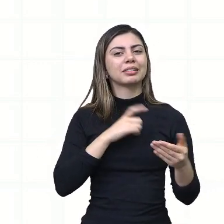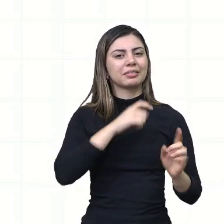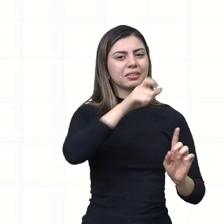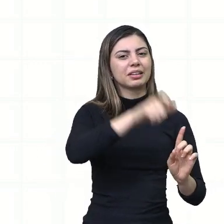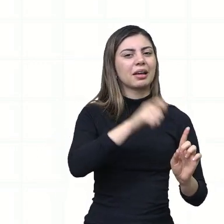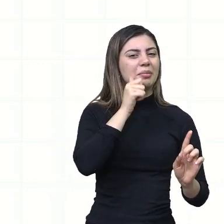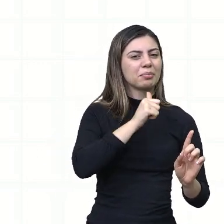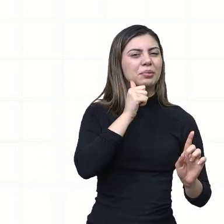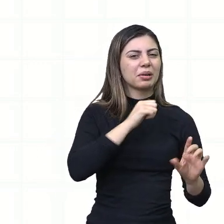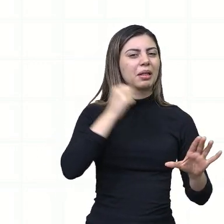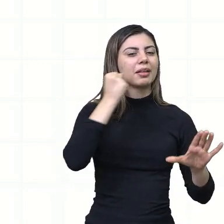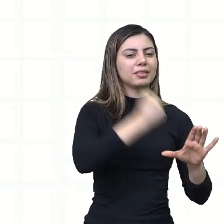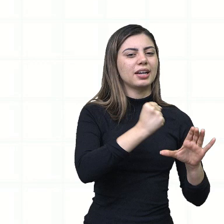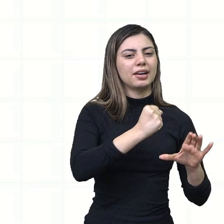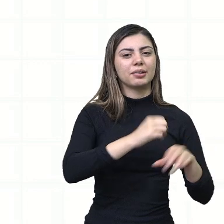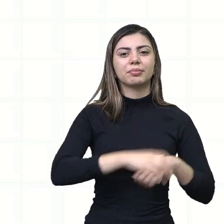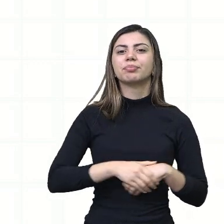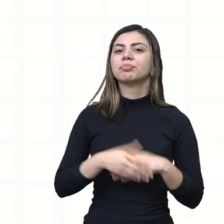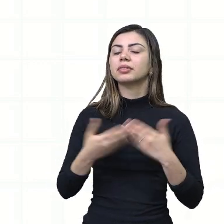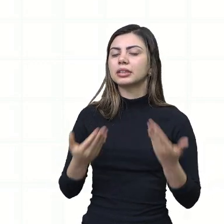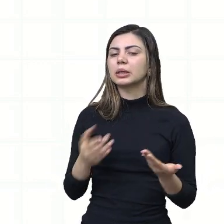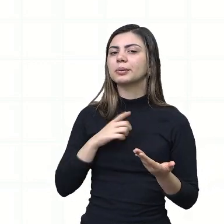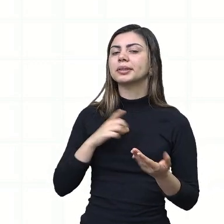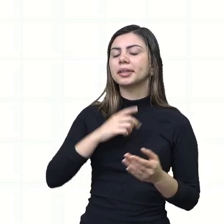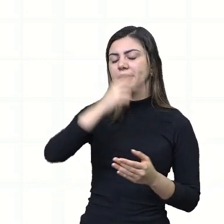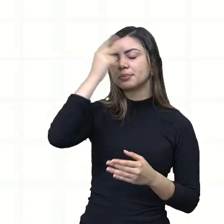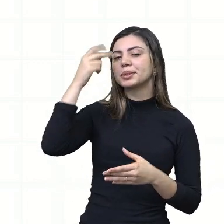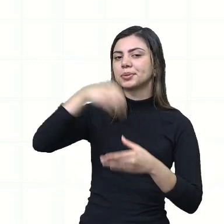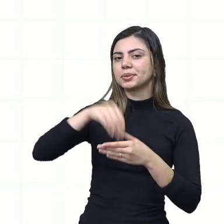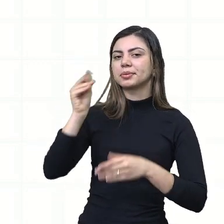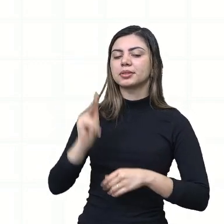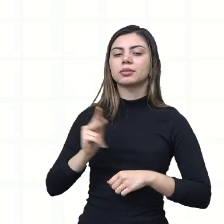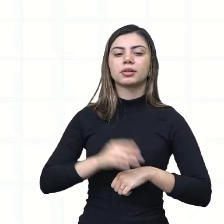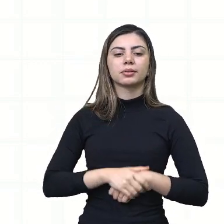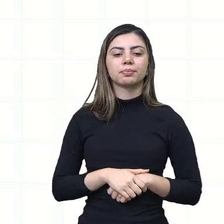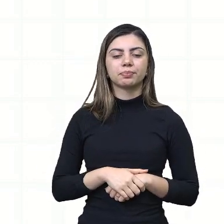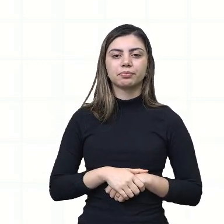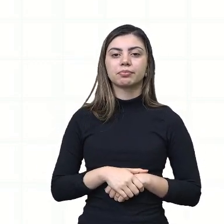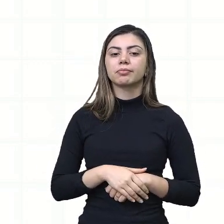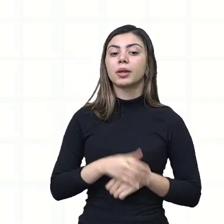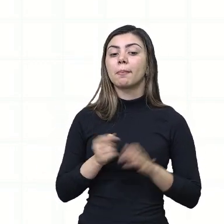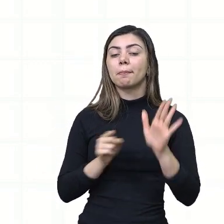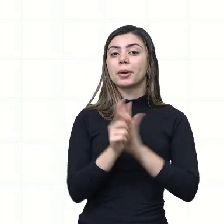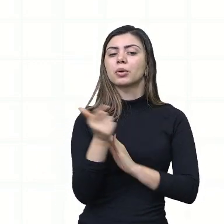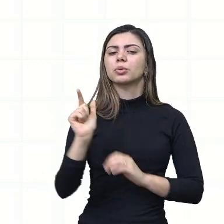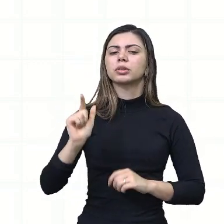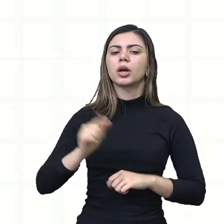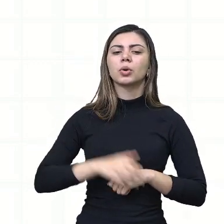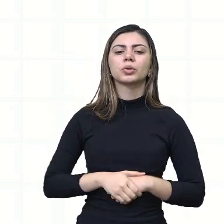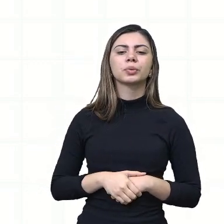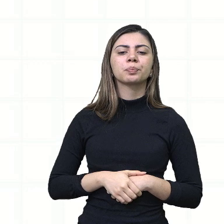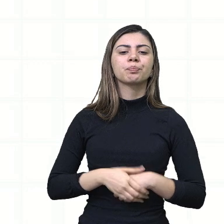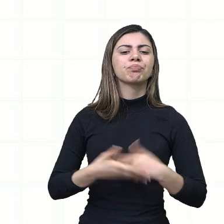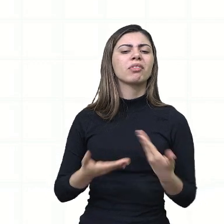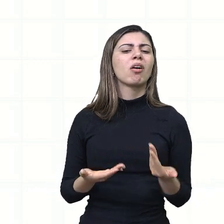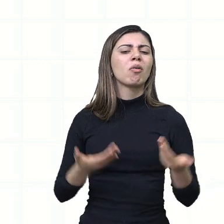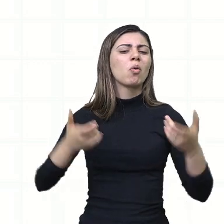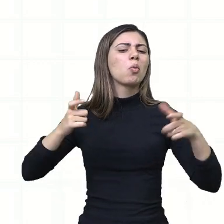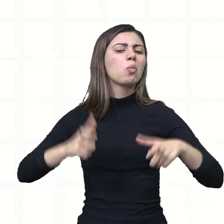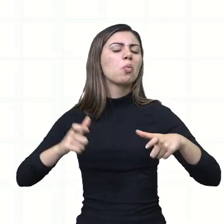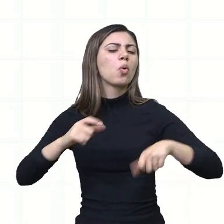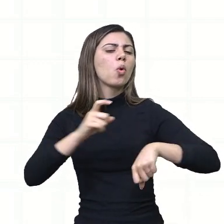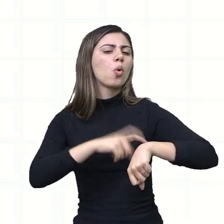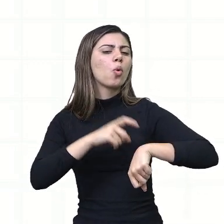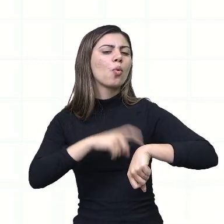garota. Então, nós temos essas personagens aí. Outra pergunta é quando. Que traz